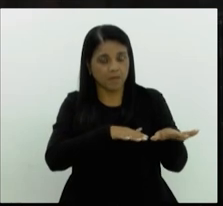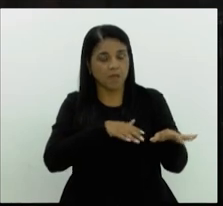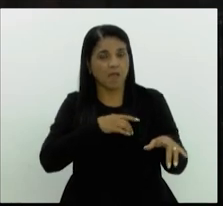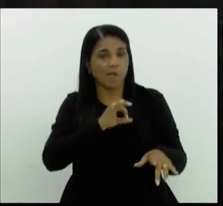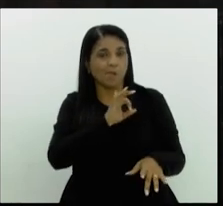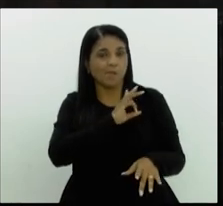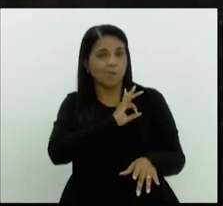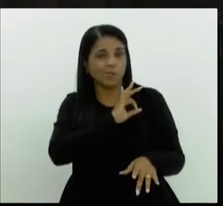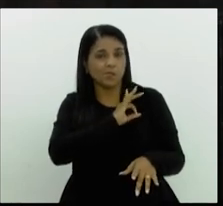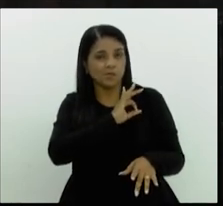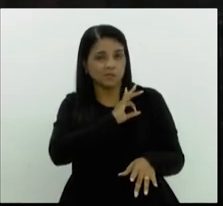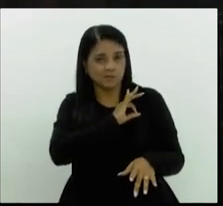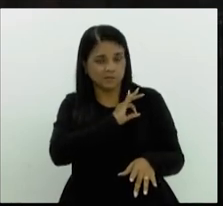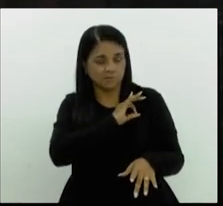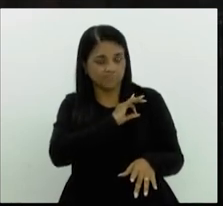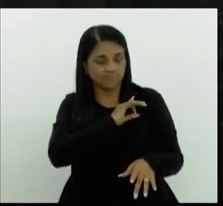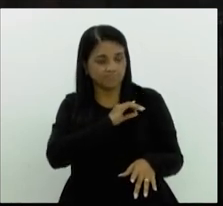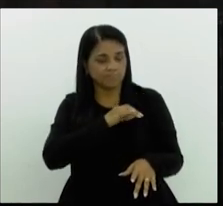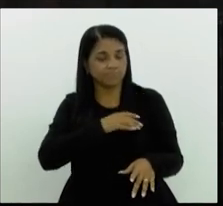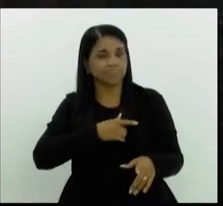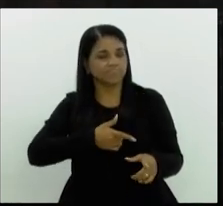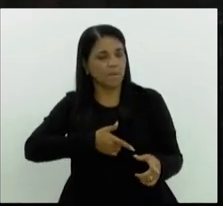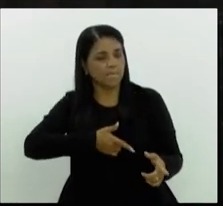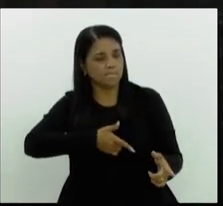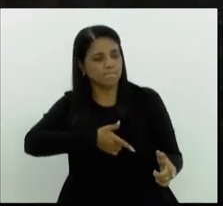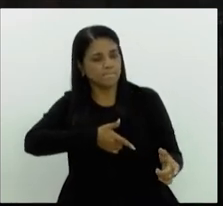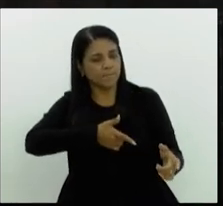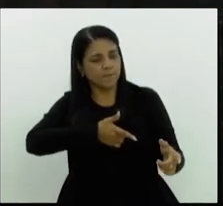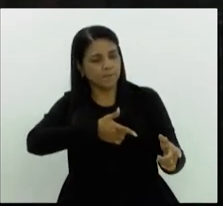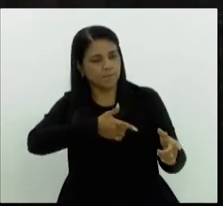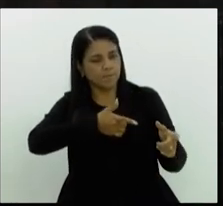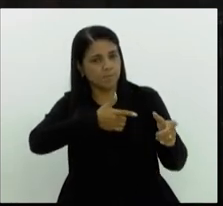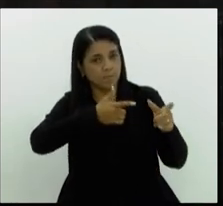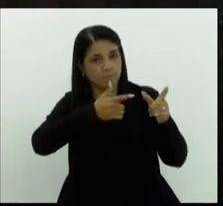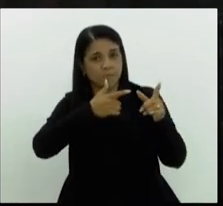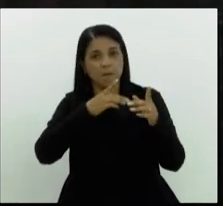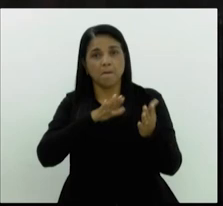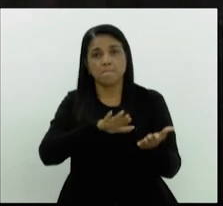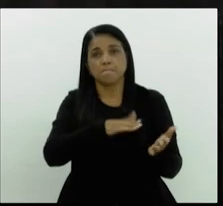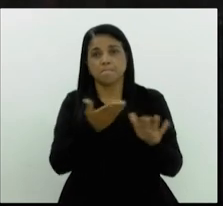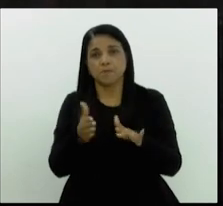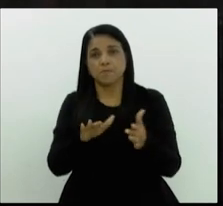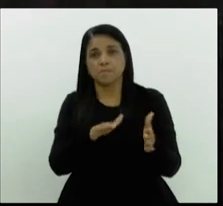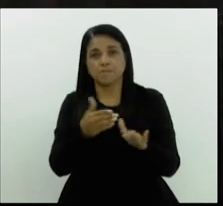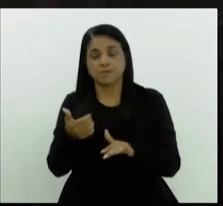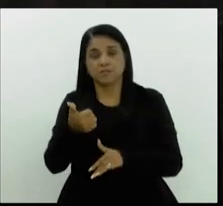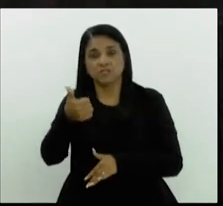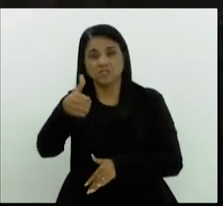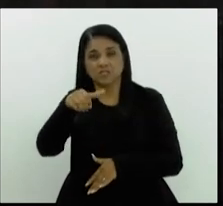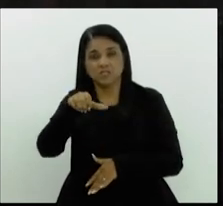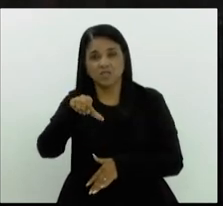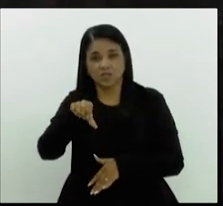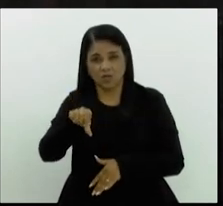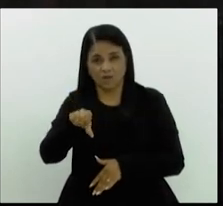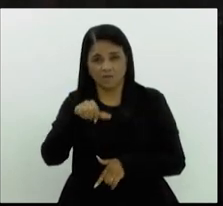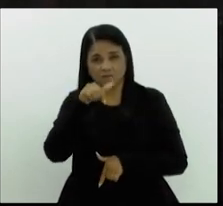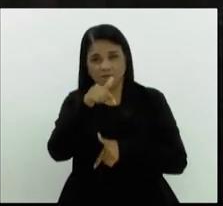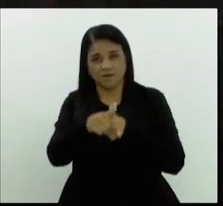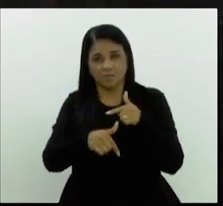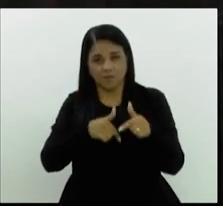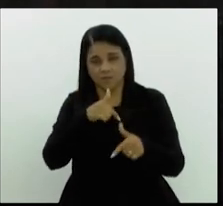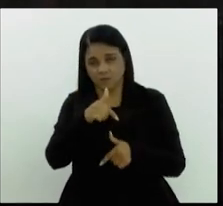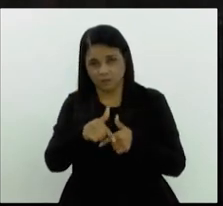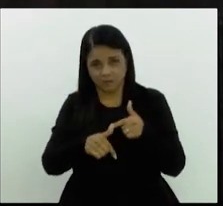do Pará e matou 19 trabalhadores sem terra naquele momento